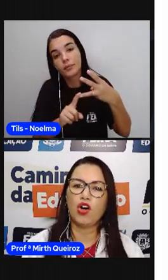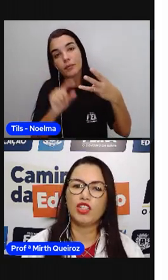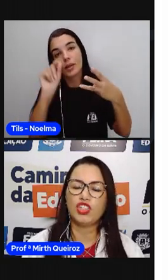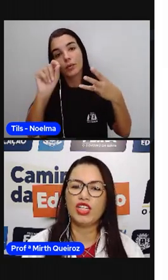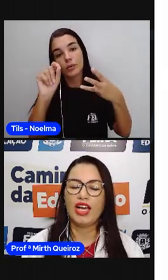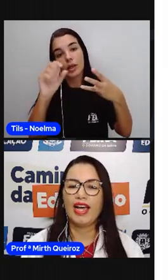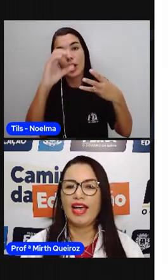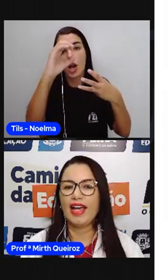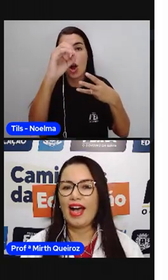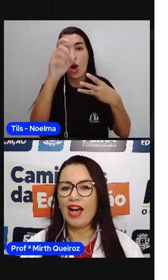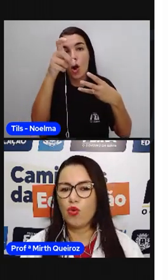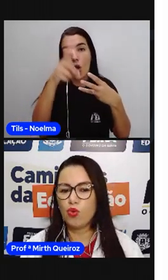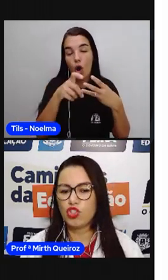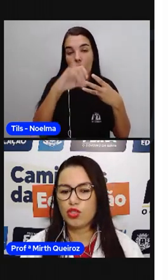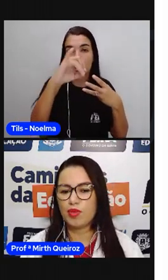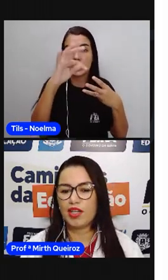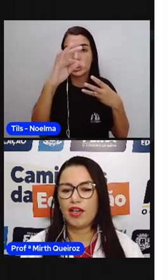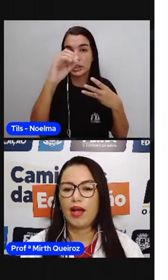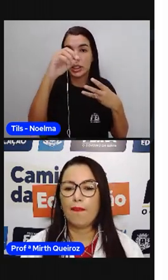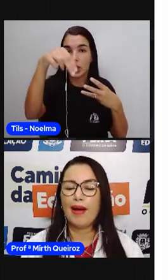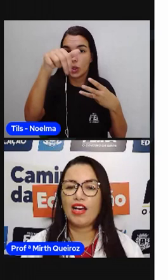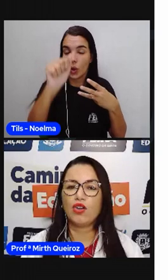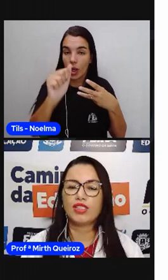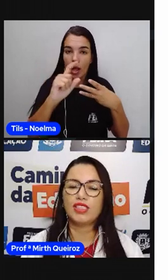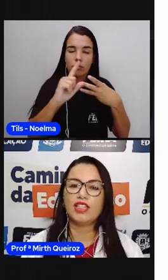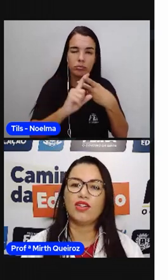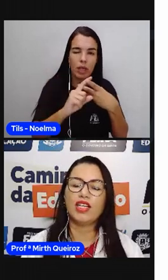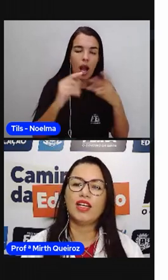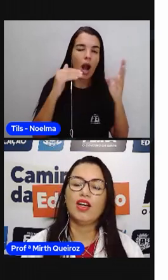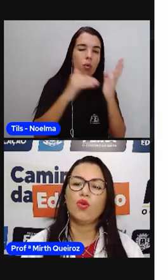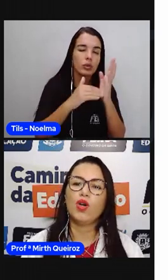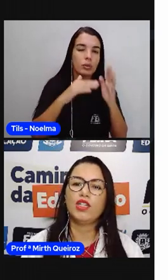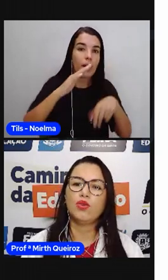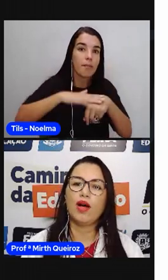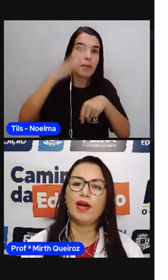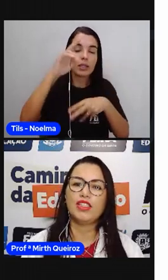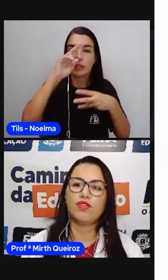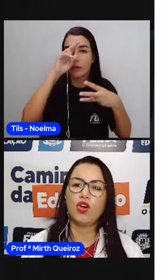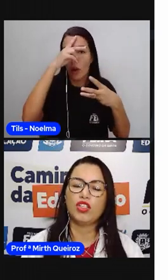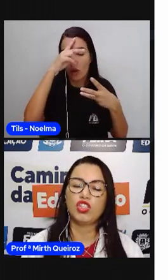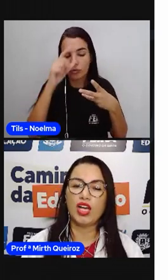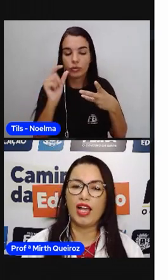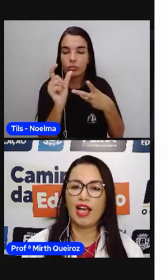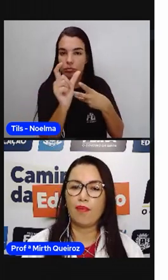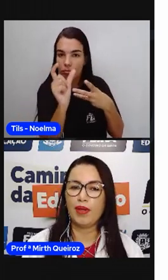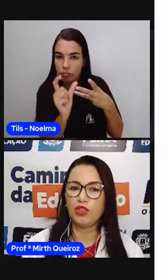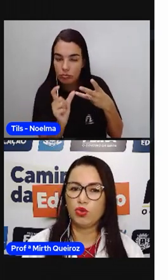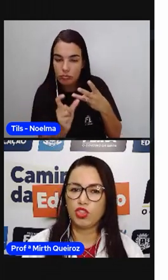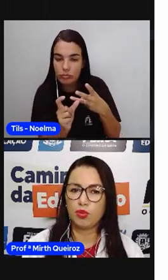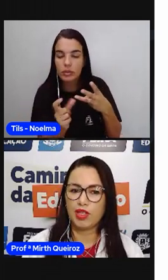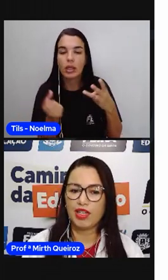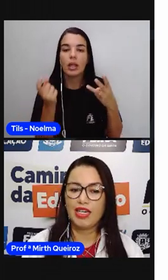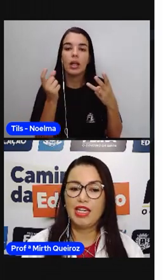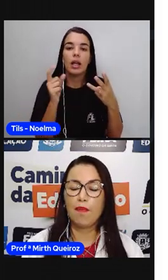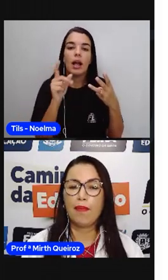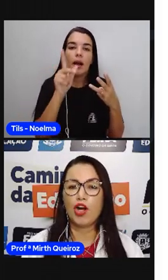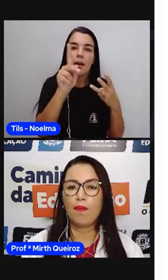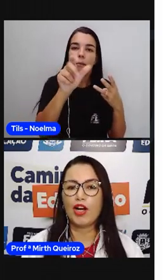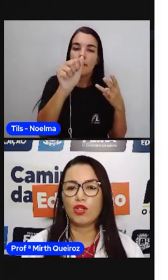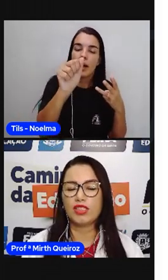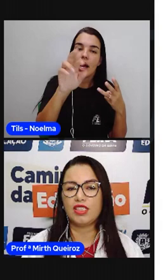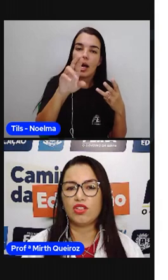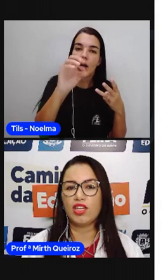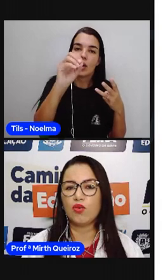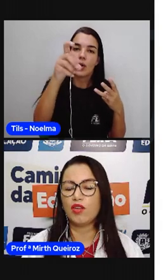a mais forte é a última. Paroxítona, quando a mais forte é a penúltima. E